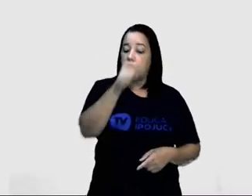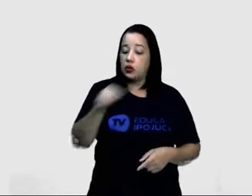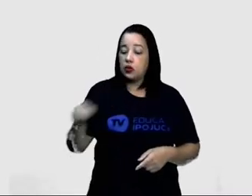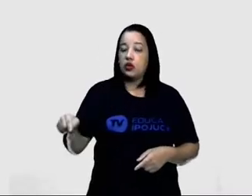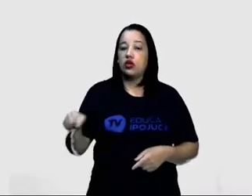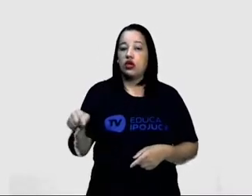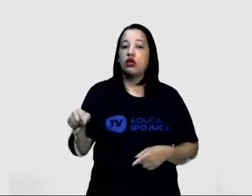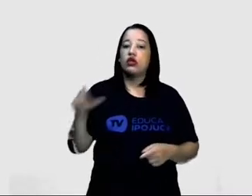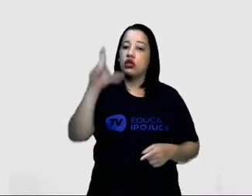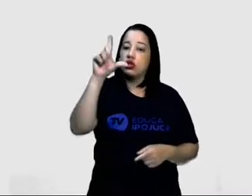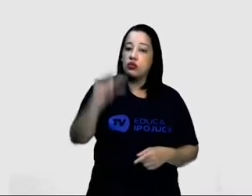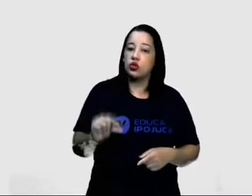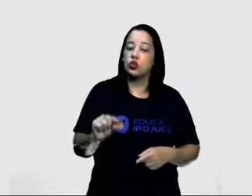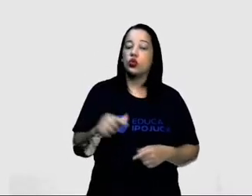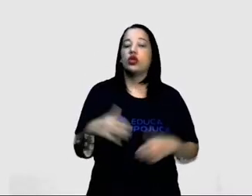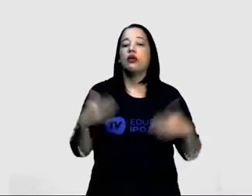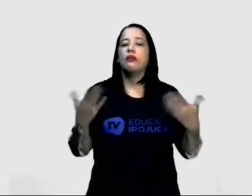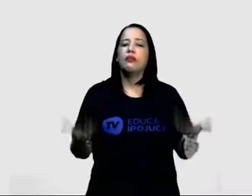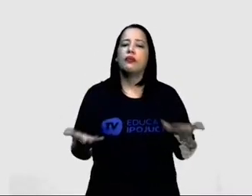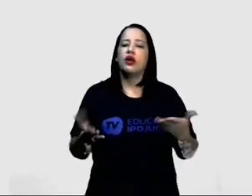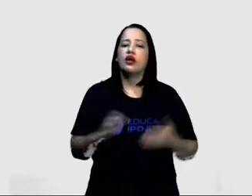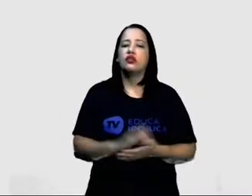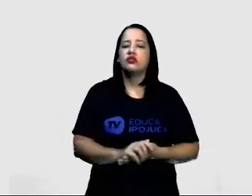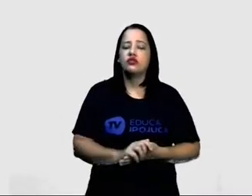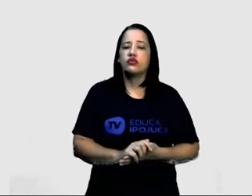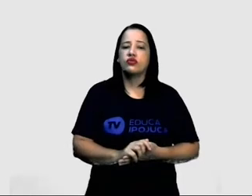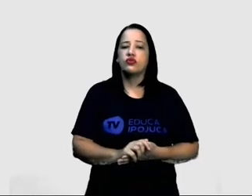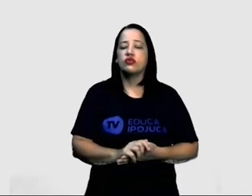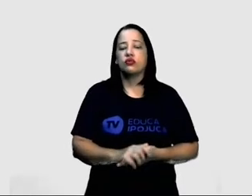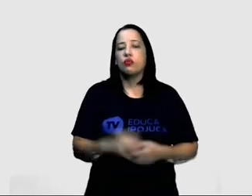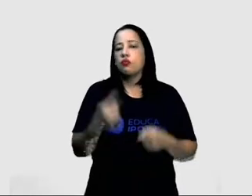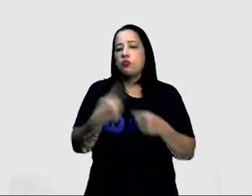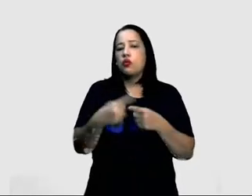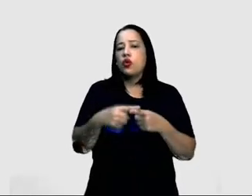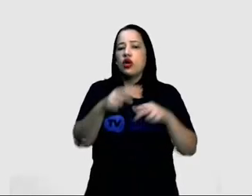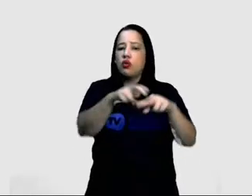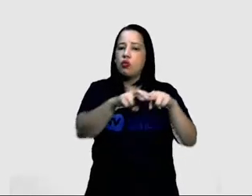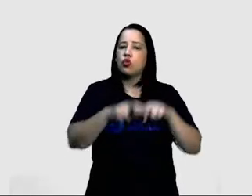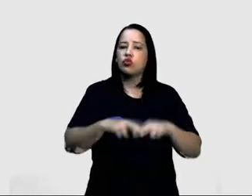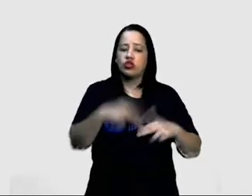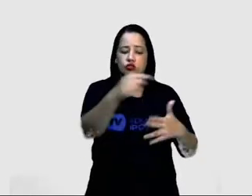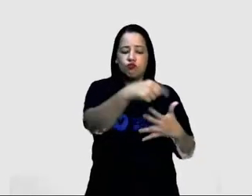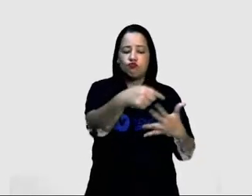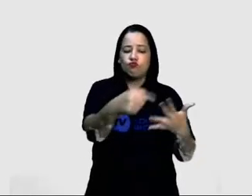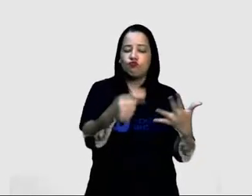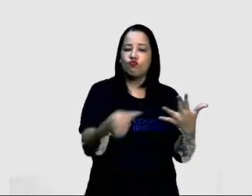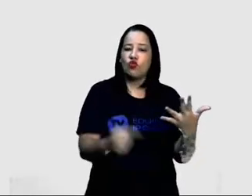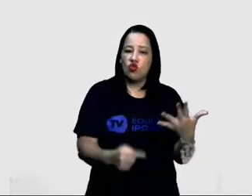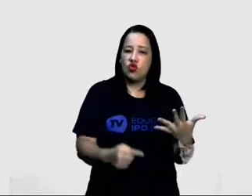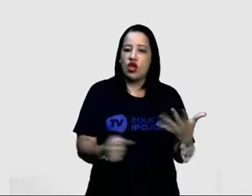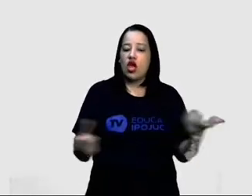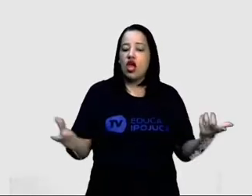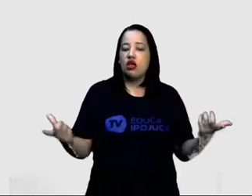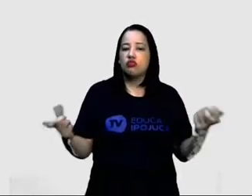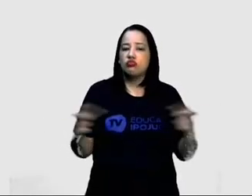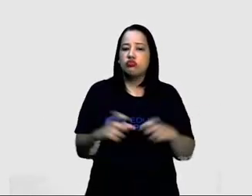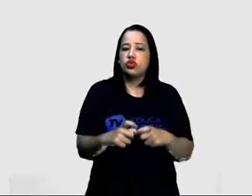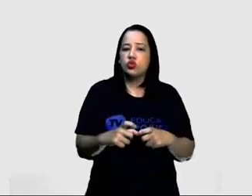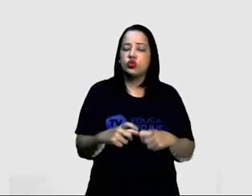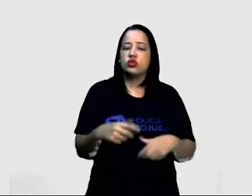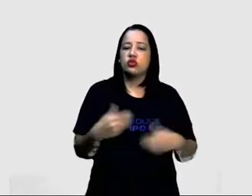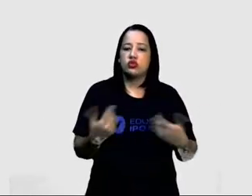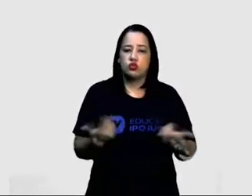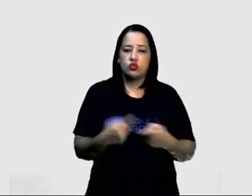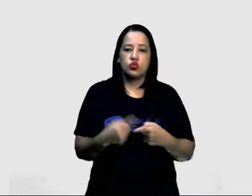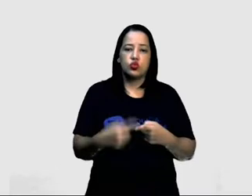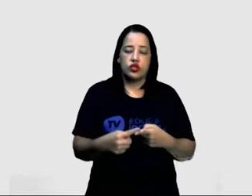Quais são os fatores que fizeram com que essas taxas tiveram essa diminuição? A gente pode